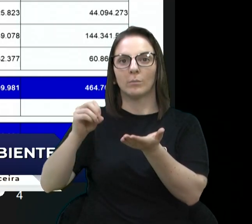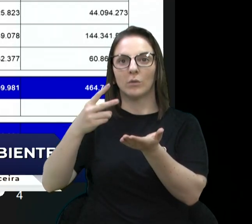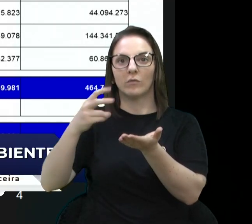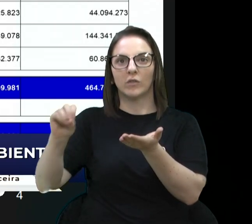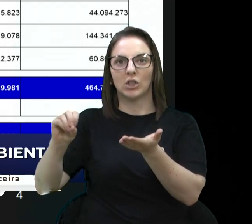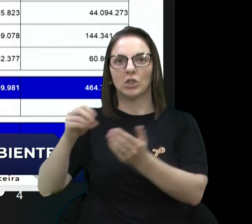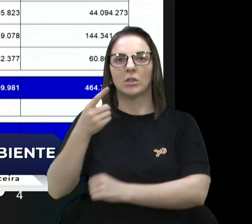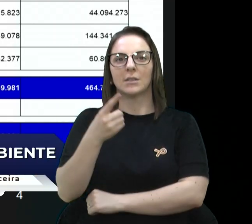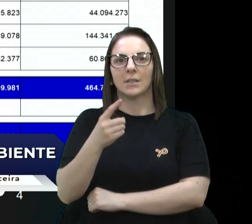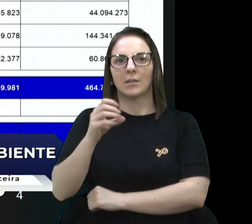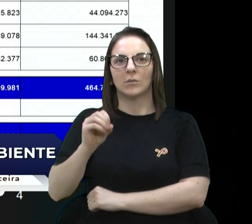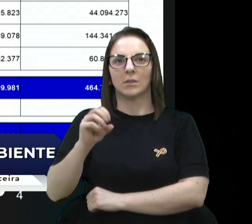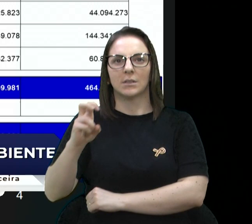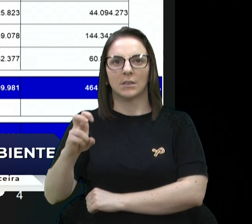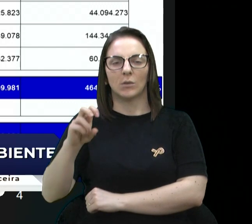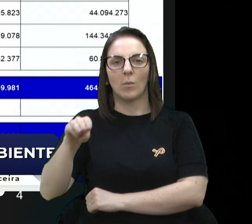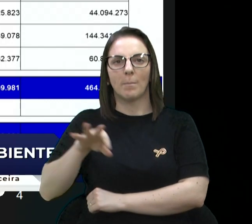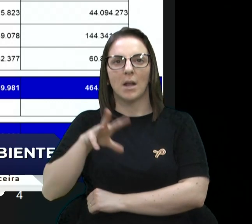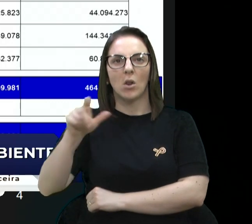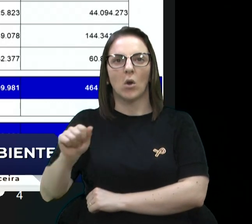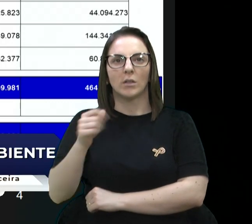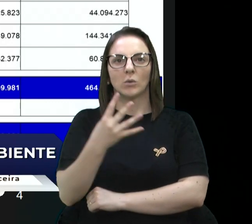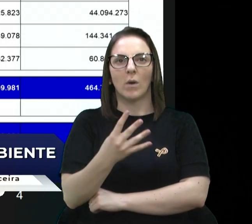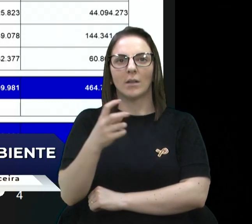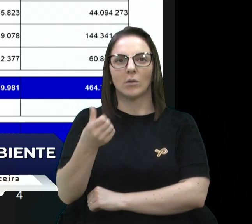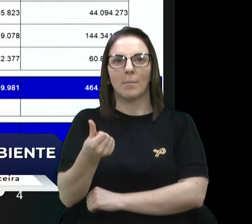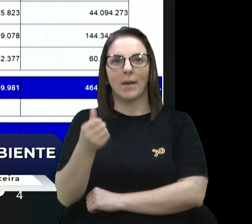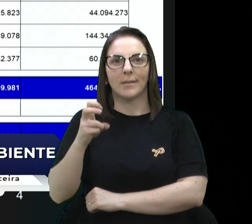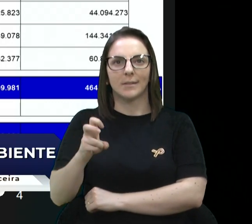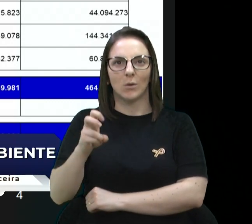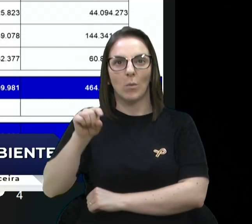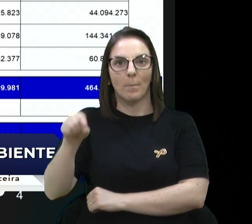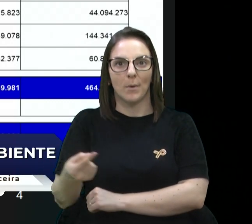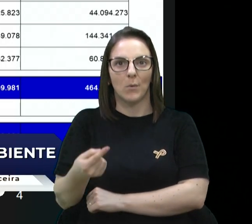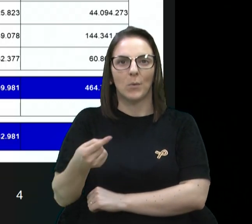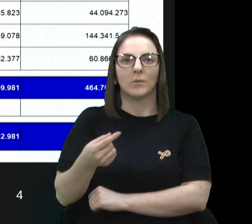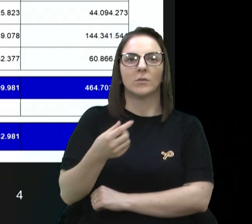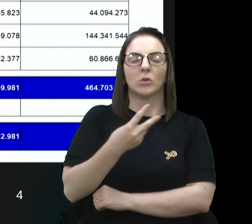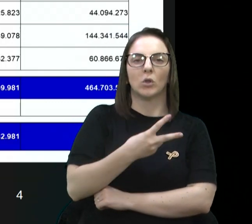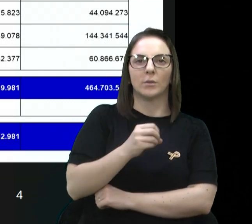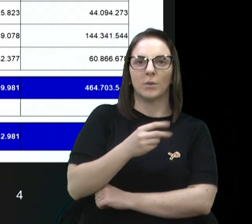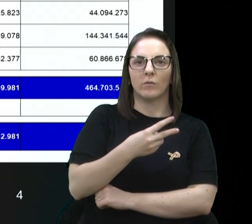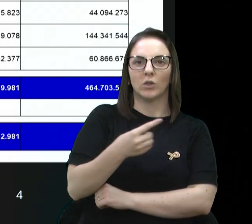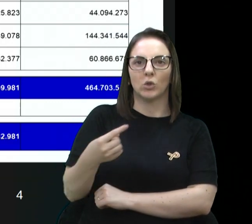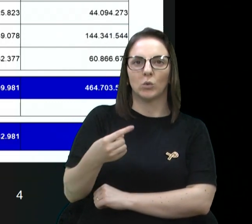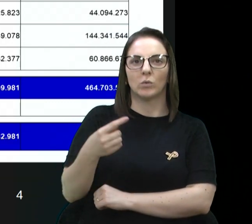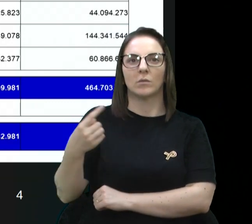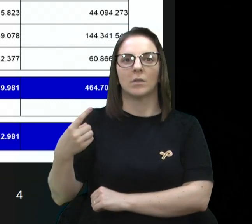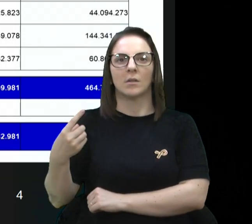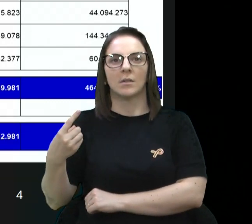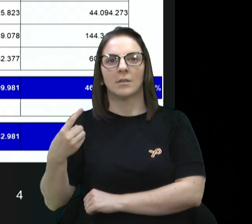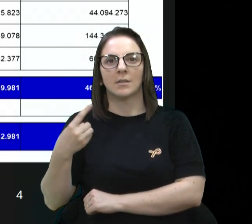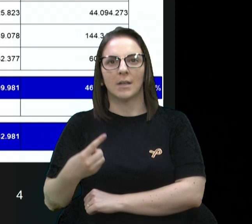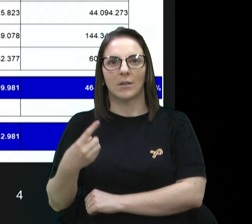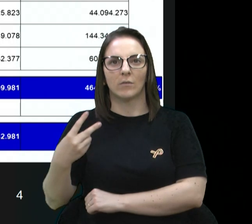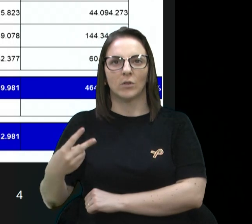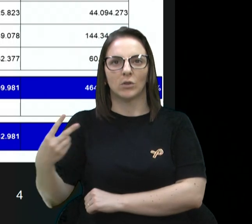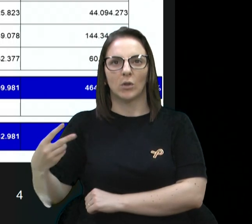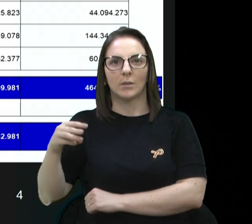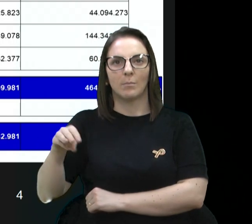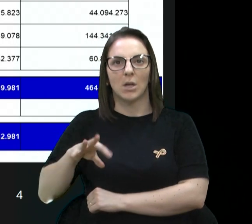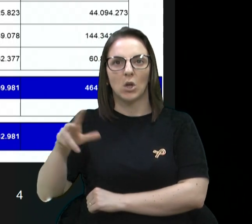105.465.000. Em 2021, 122.360.000.